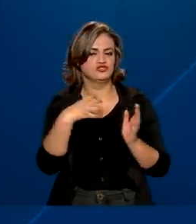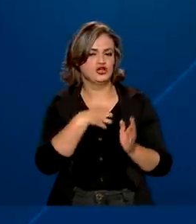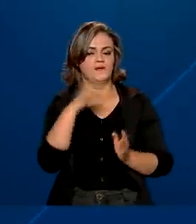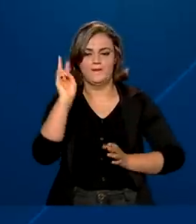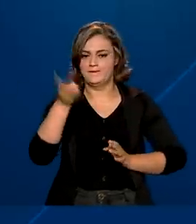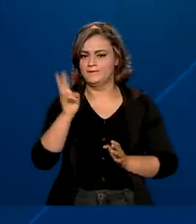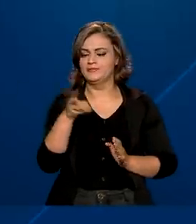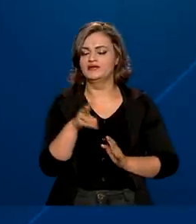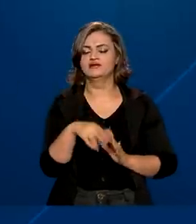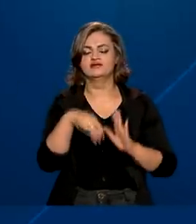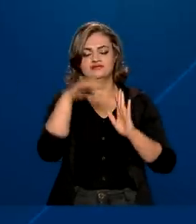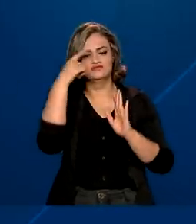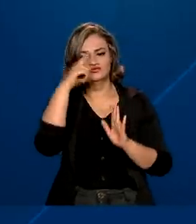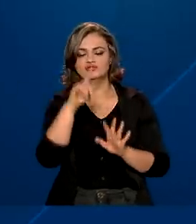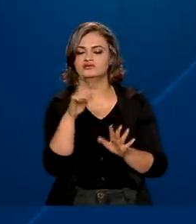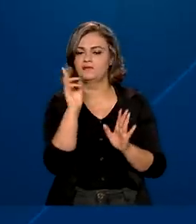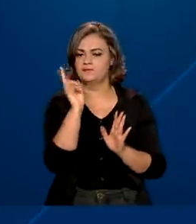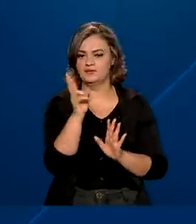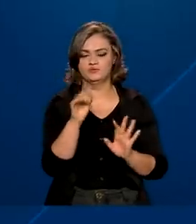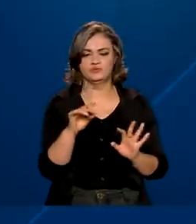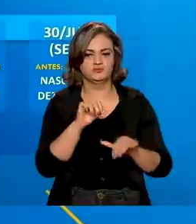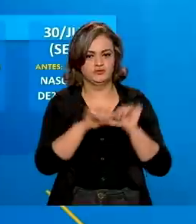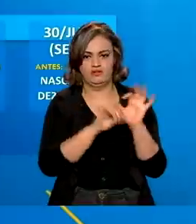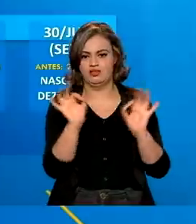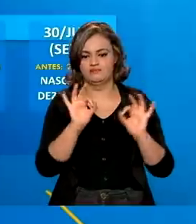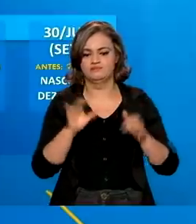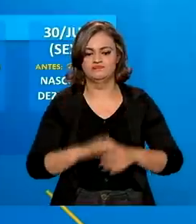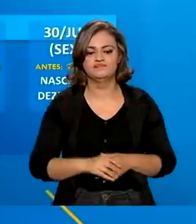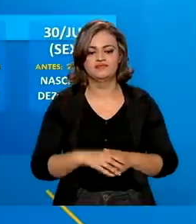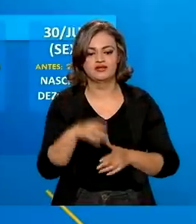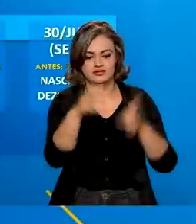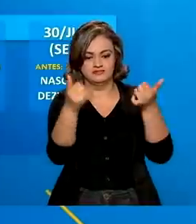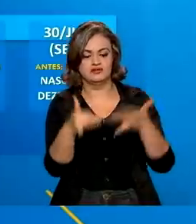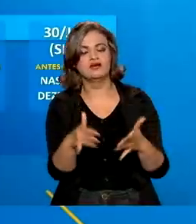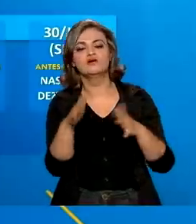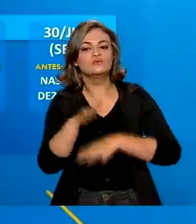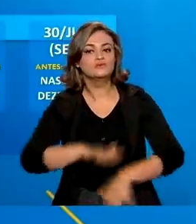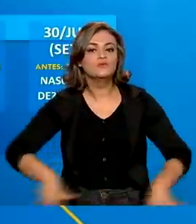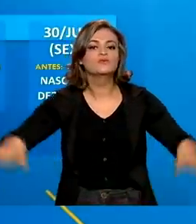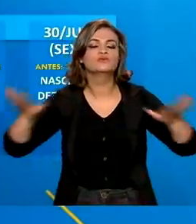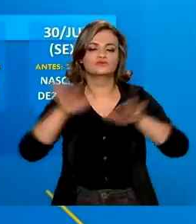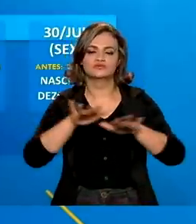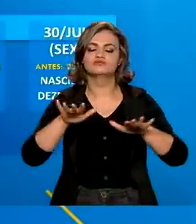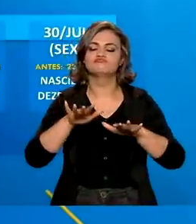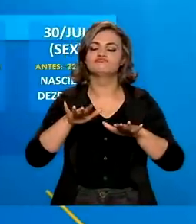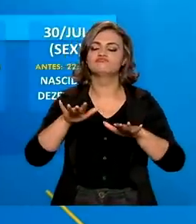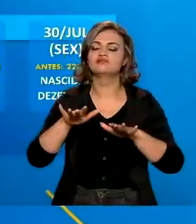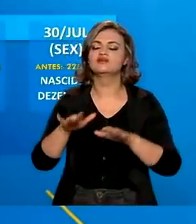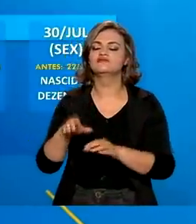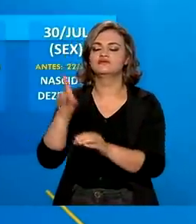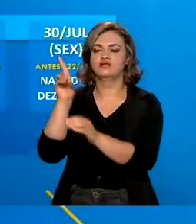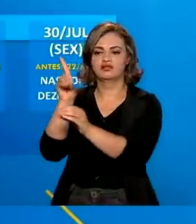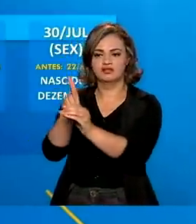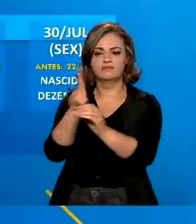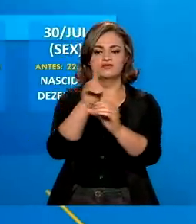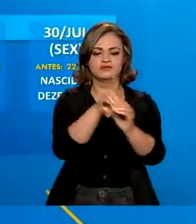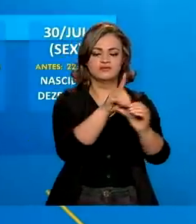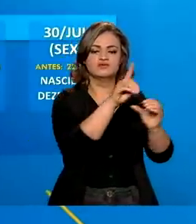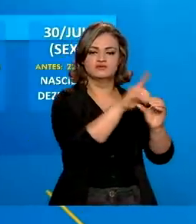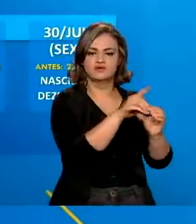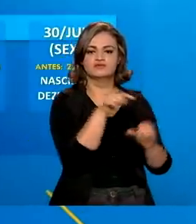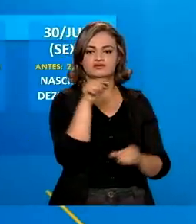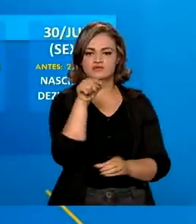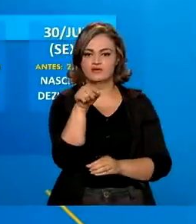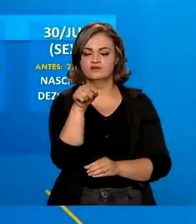forma e nas mesmas datas do benefício regular. Todos receberão depósitos nas suas contas digitais